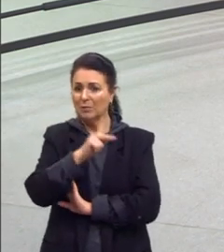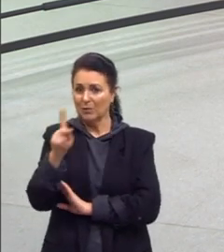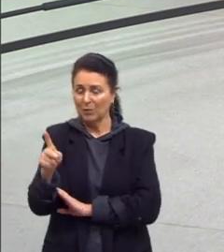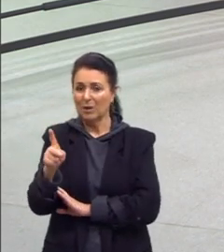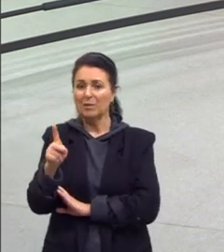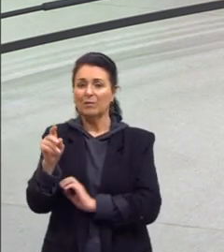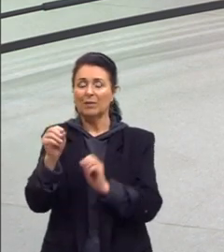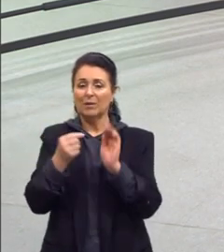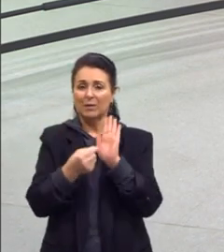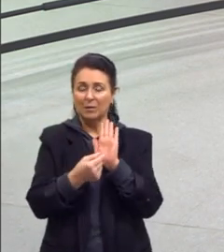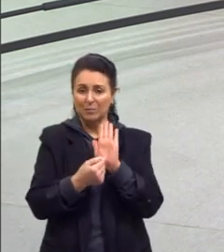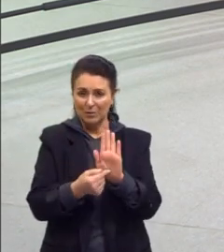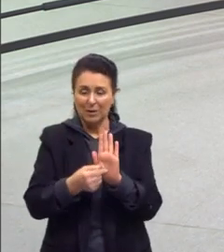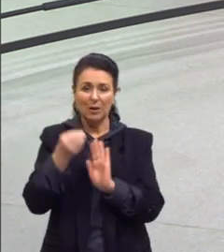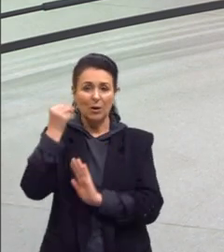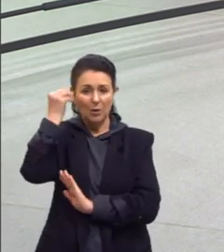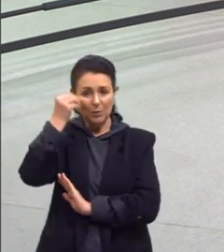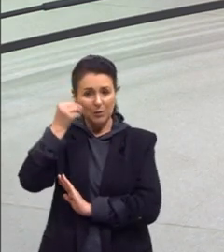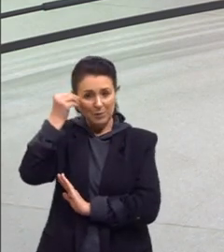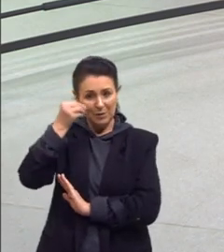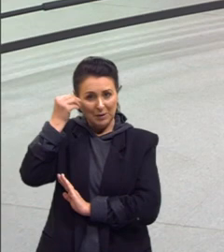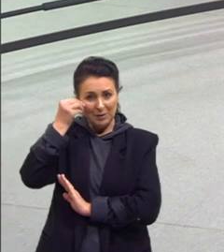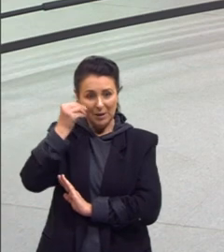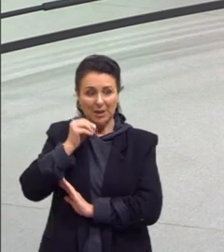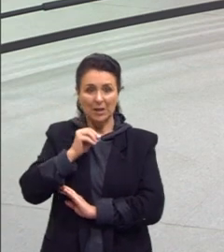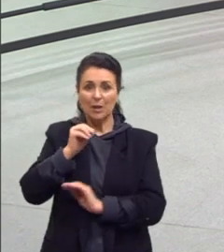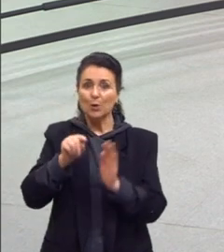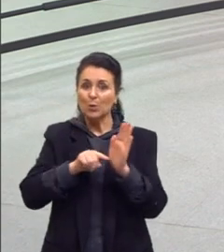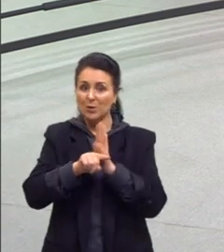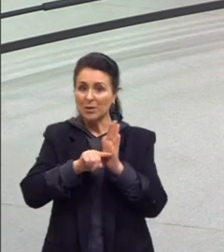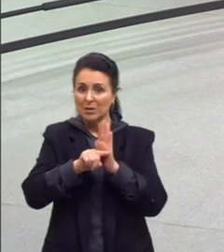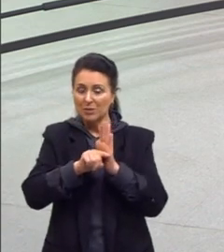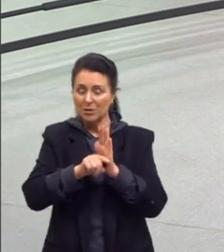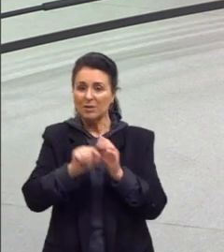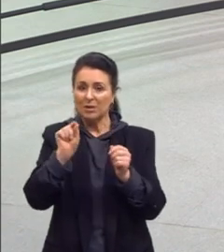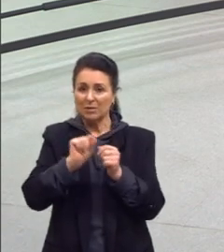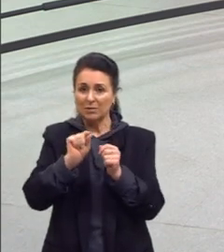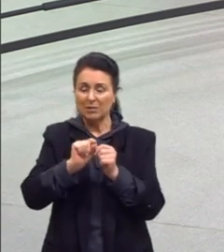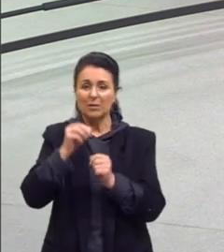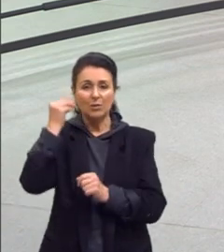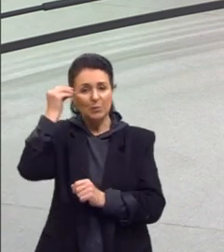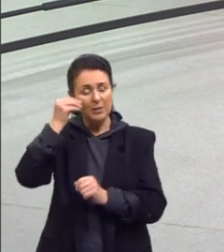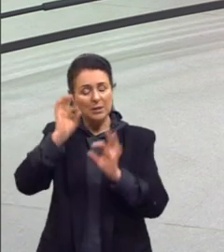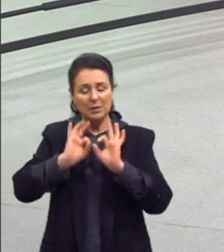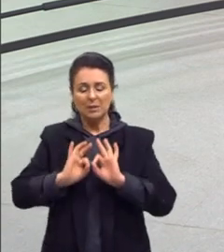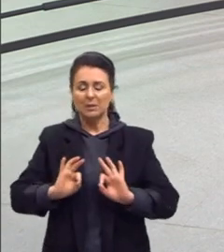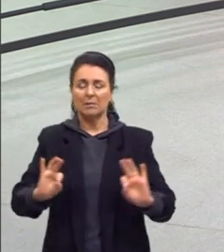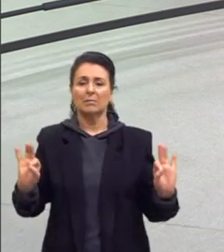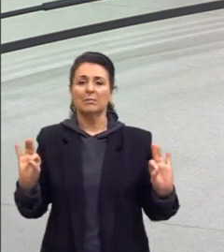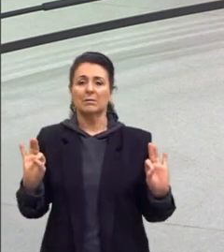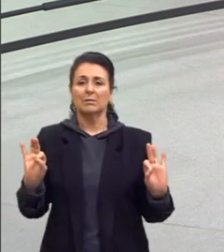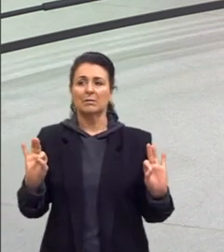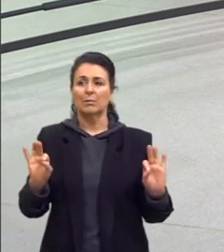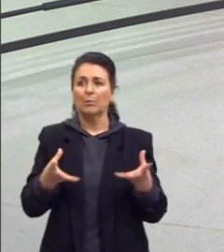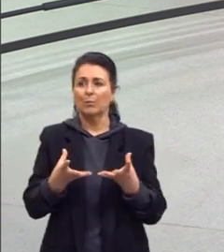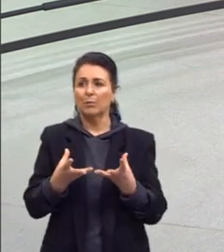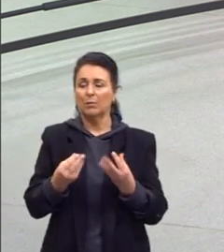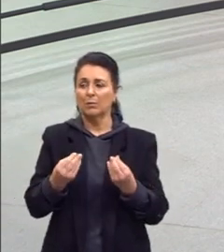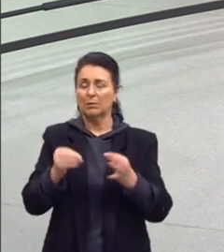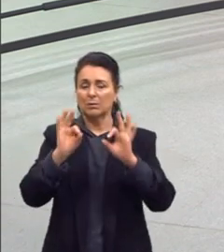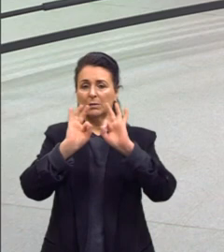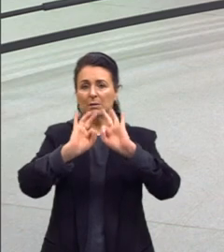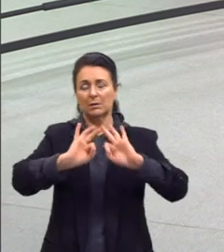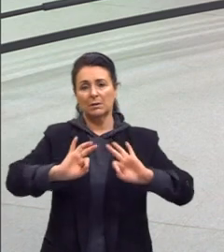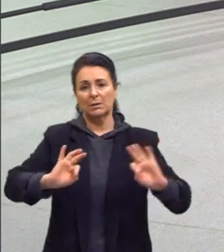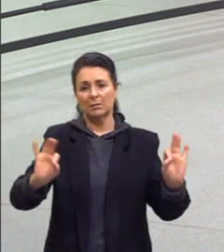o experimento que o Reddi fez para provar. Um experimento simplicíssimo que ele